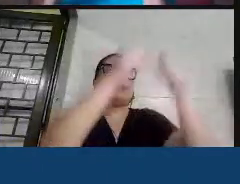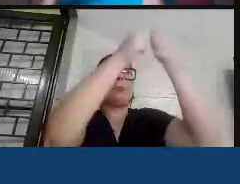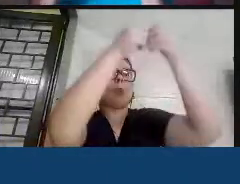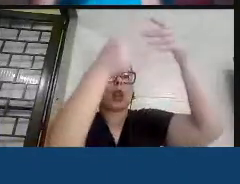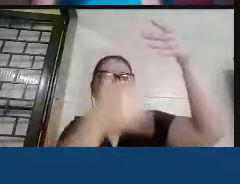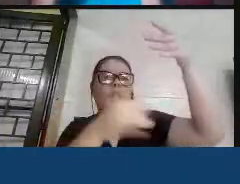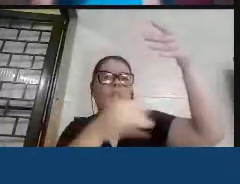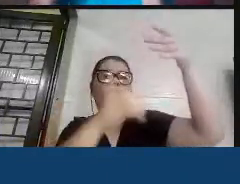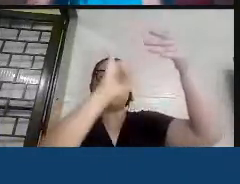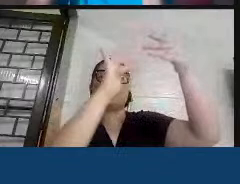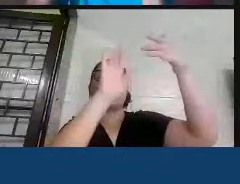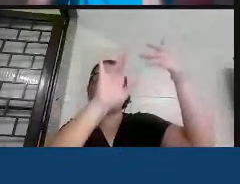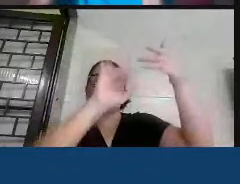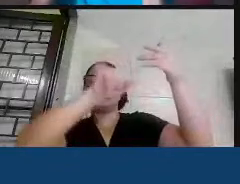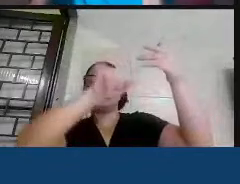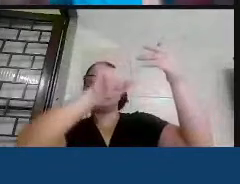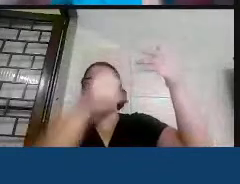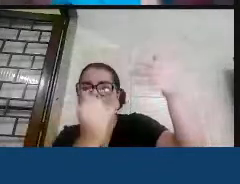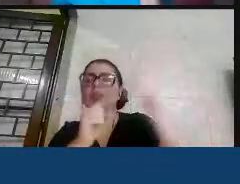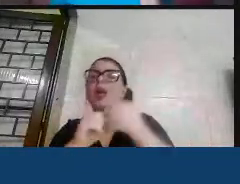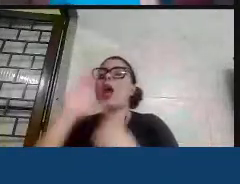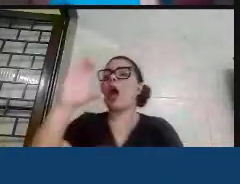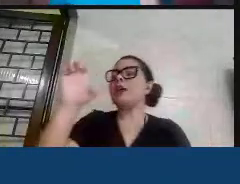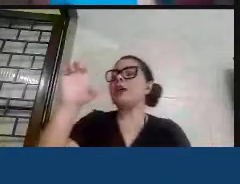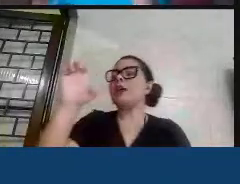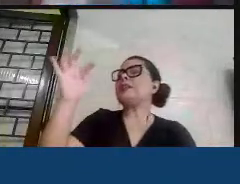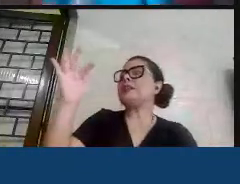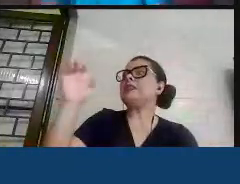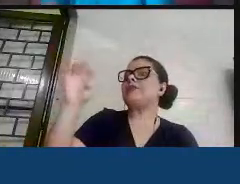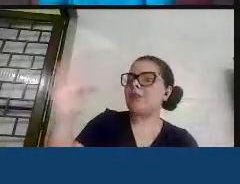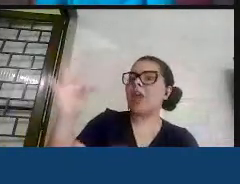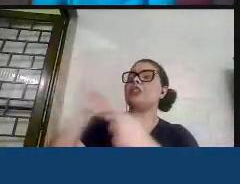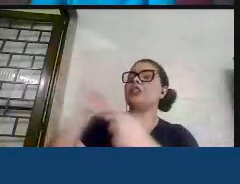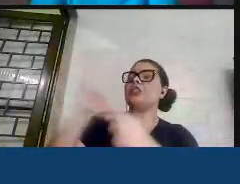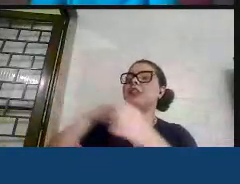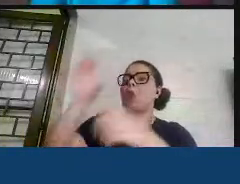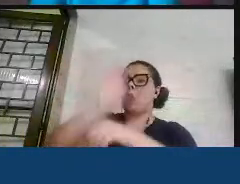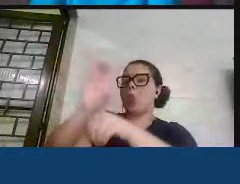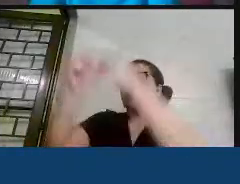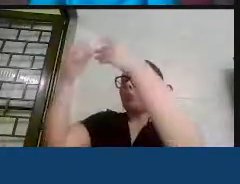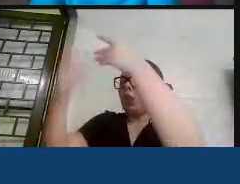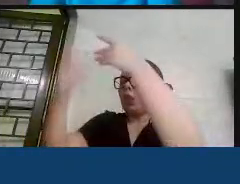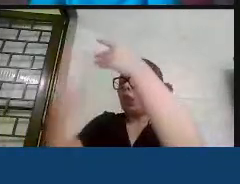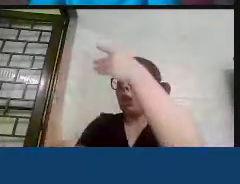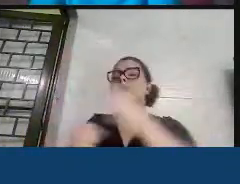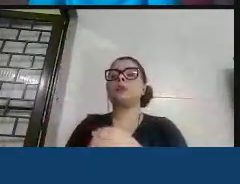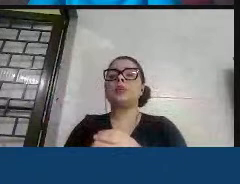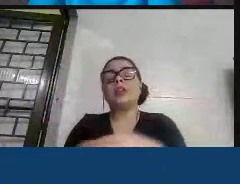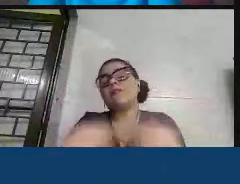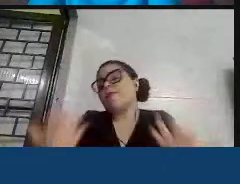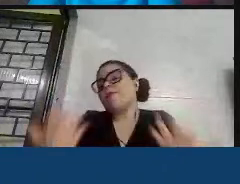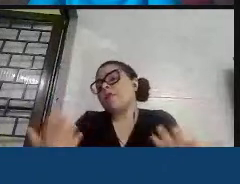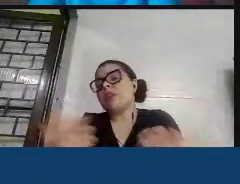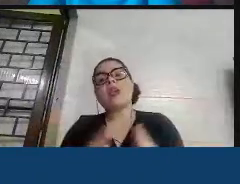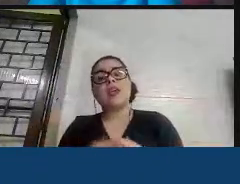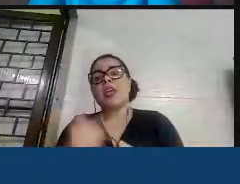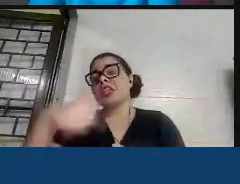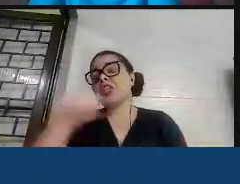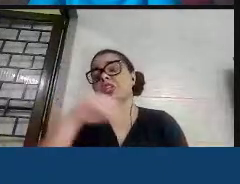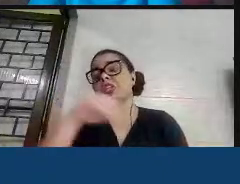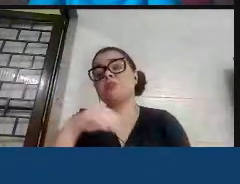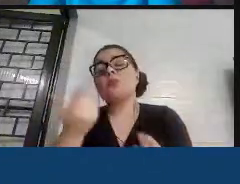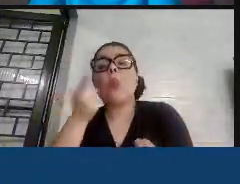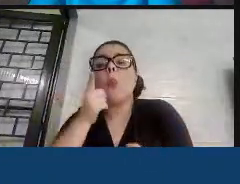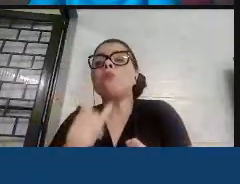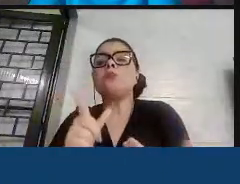na Cefet, no Pedro II, no Colégio Militar, enfim, essas informações foram